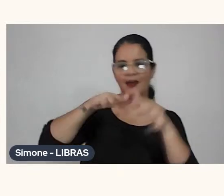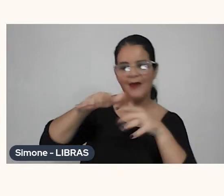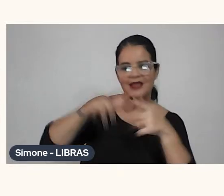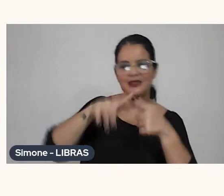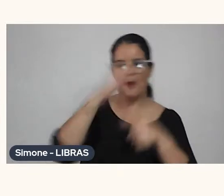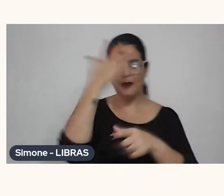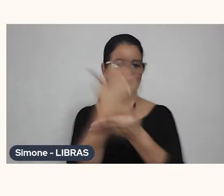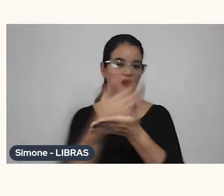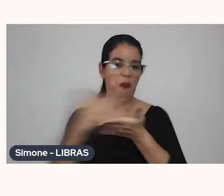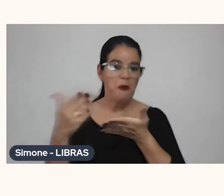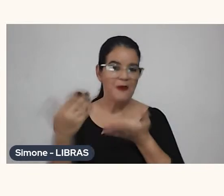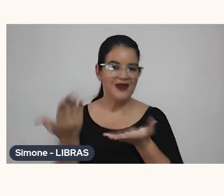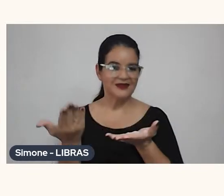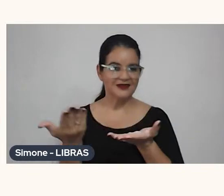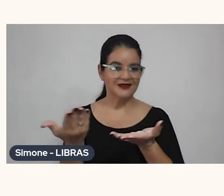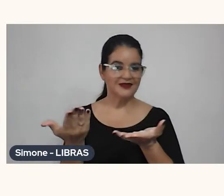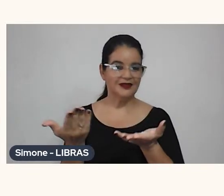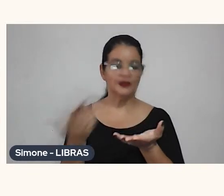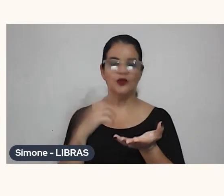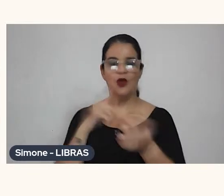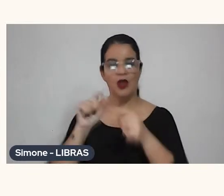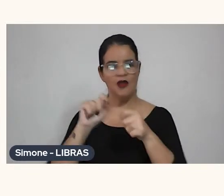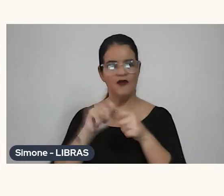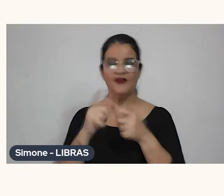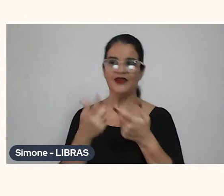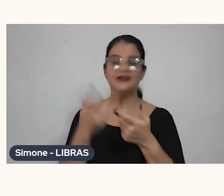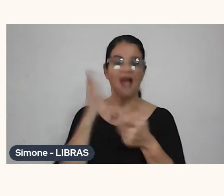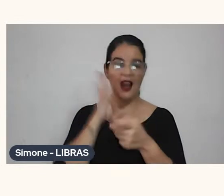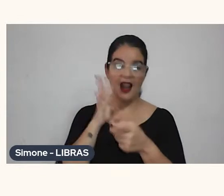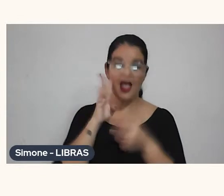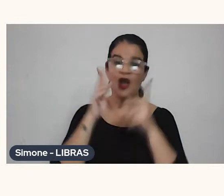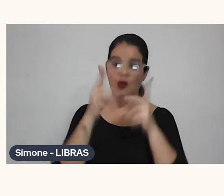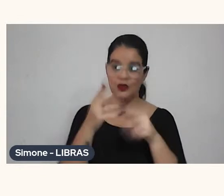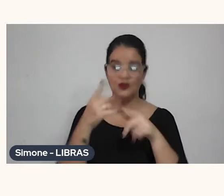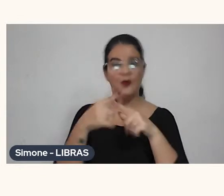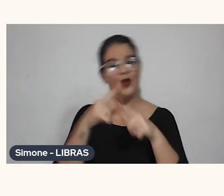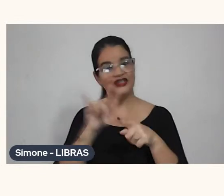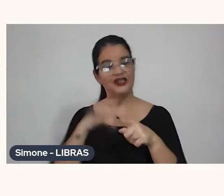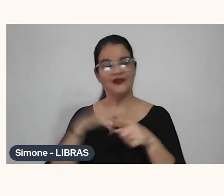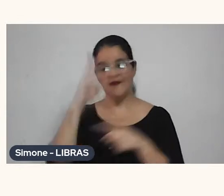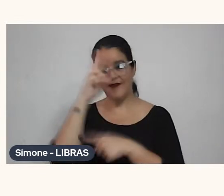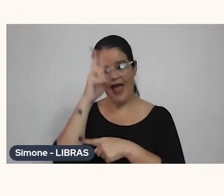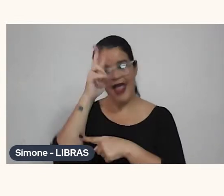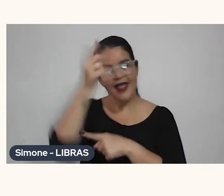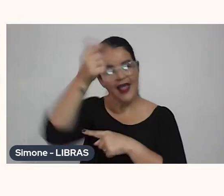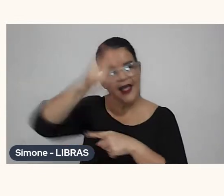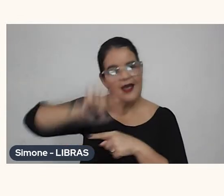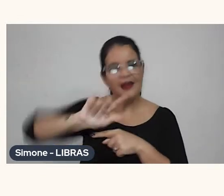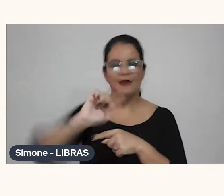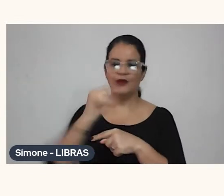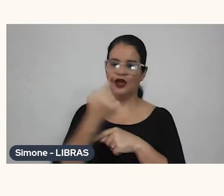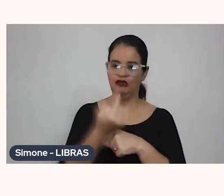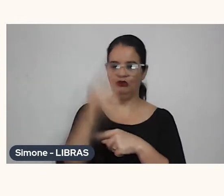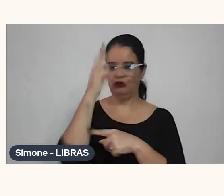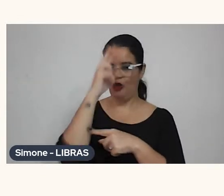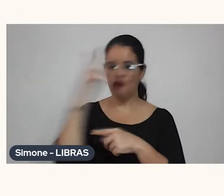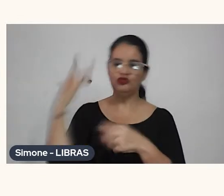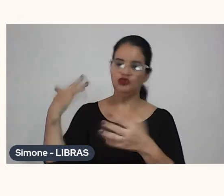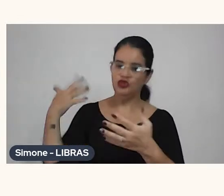e eu fiz uma, fiquei, é legal isso que a gente vai relembrando, né, o nosso histórico,